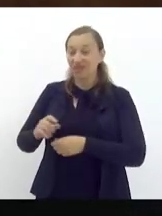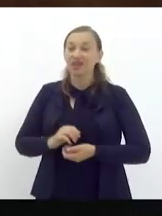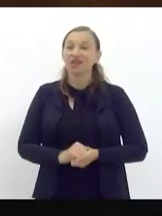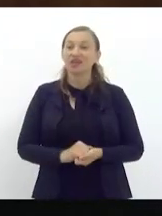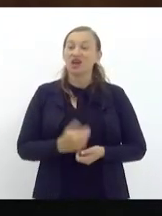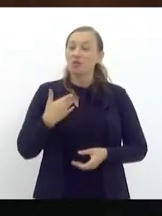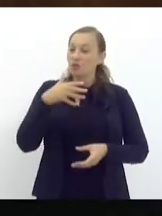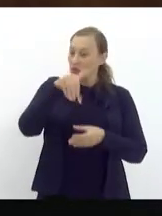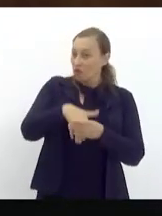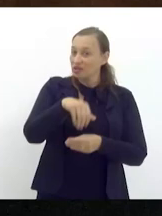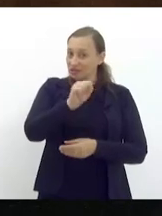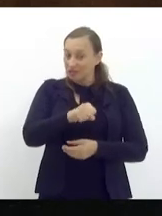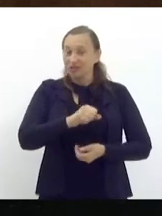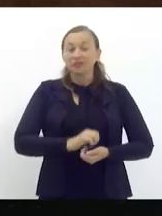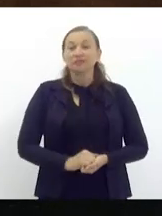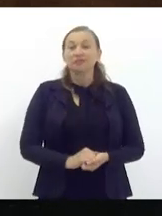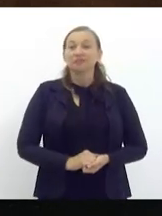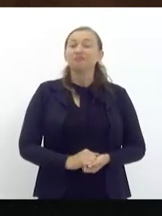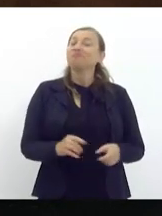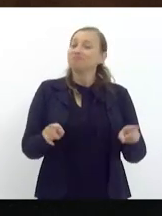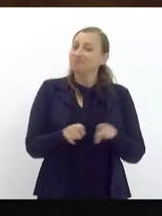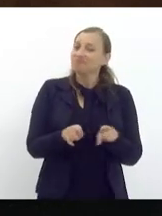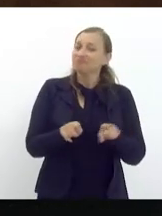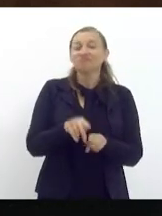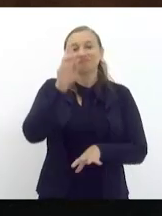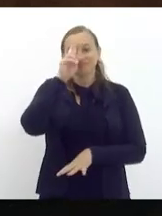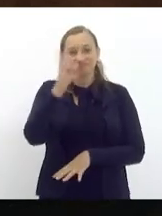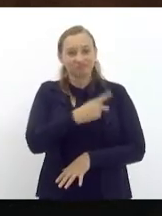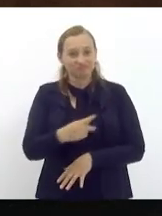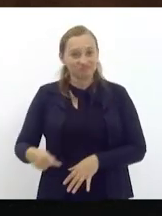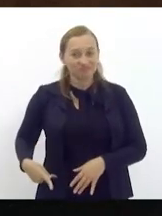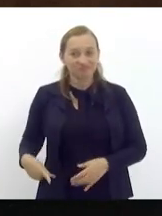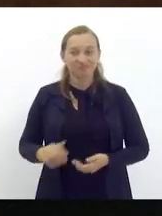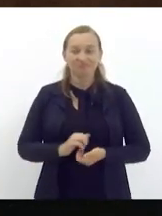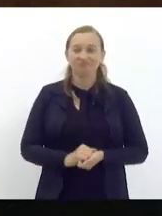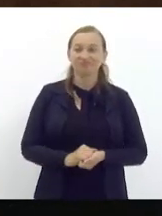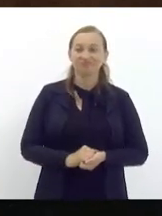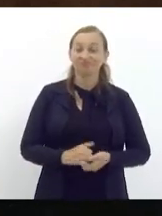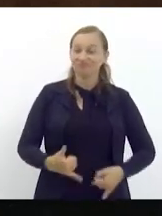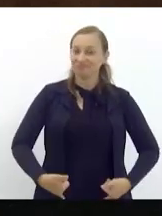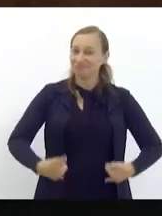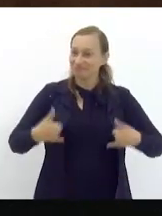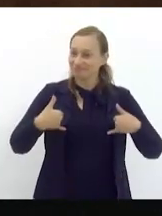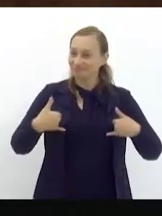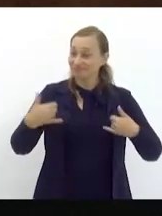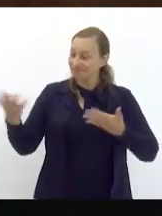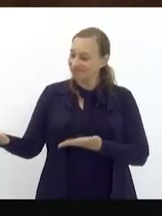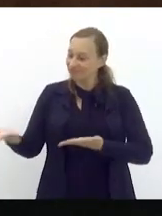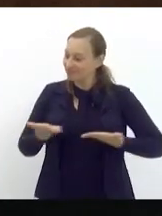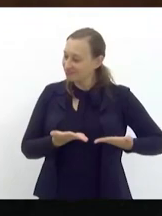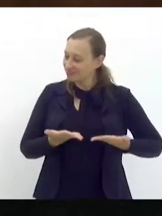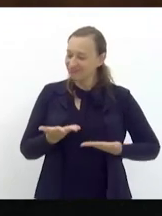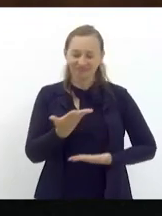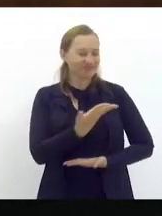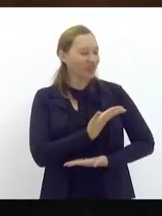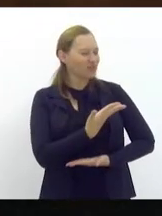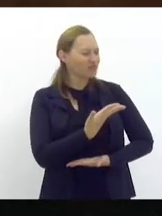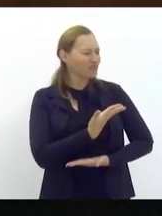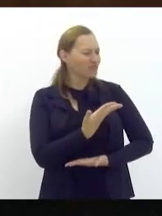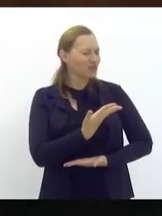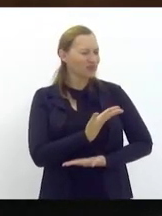aqui meu voto favorável quero também presidente estou tendo a honra de receber aqui queridos amigos